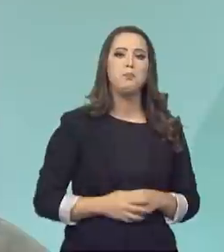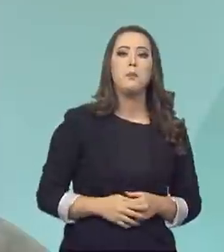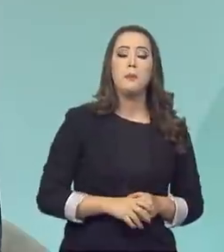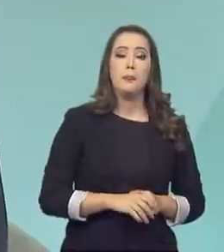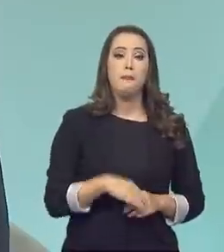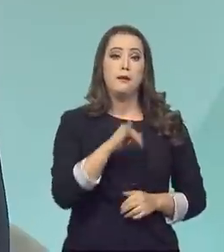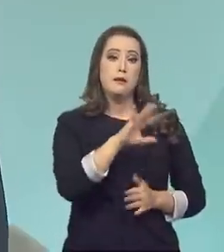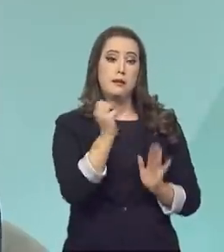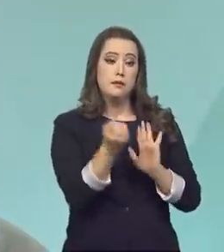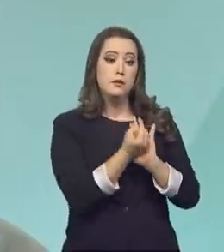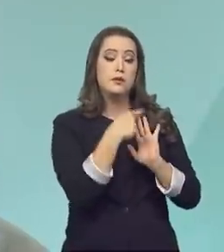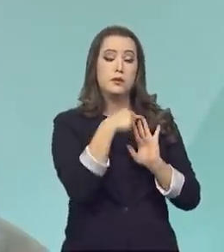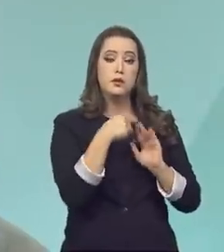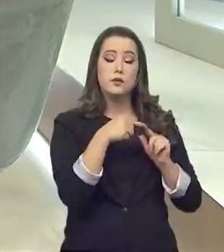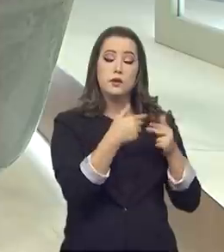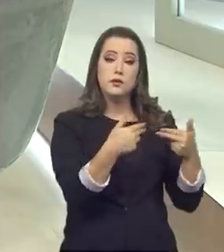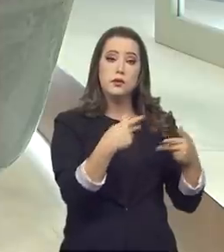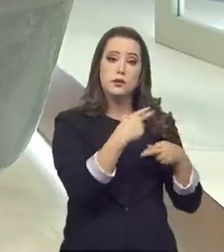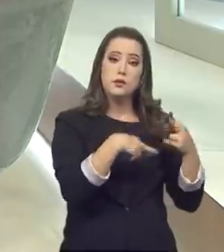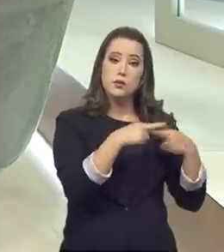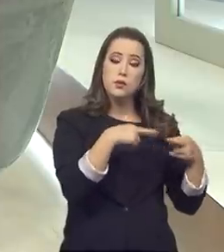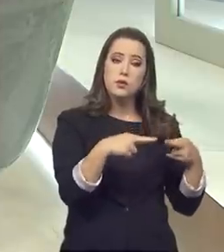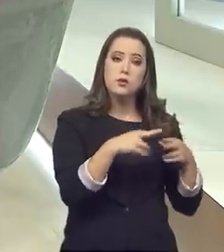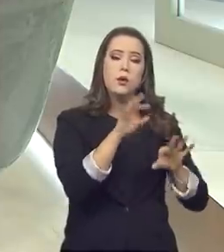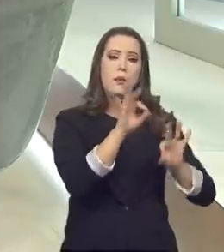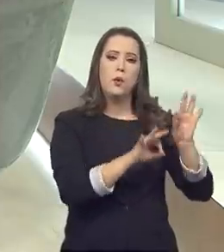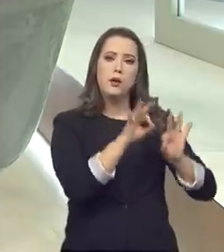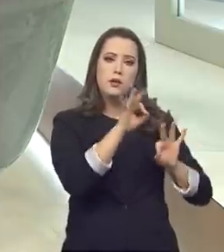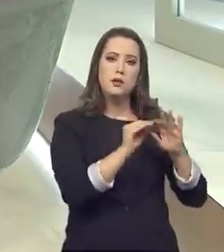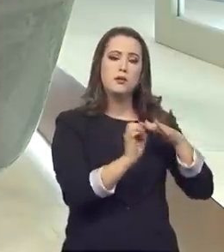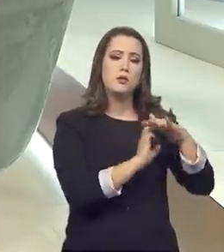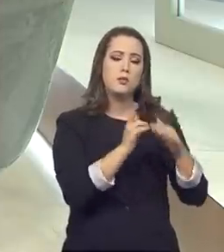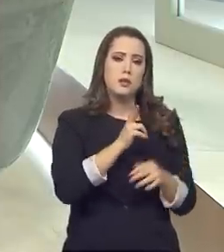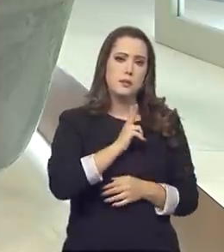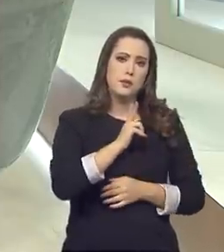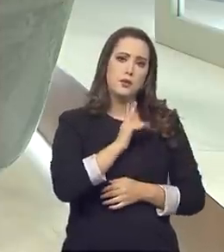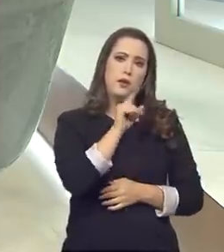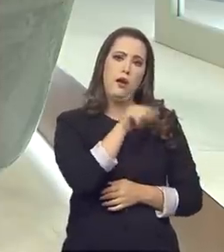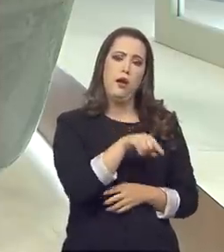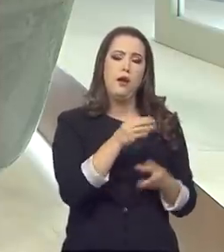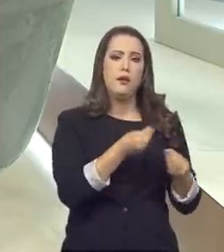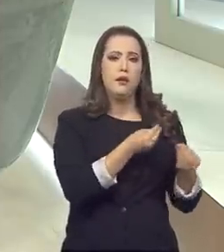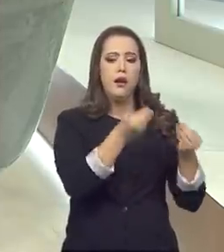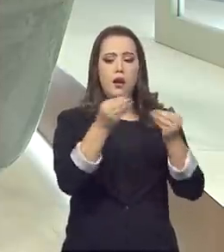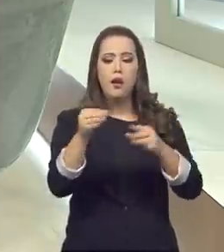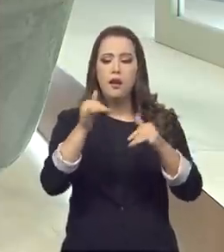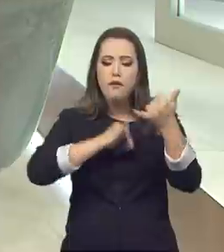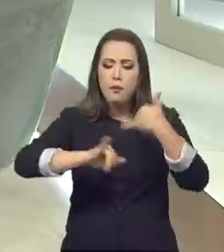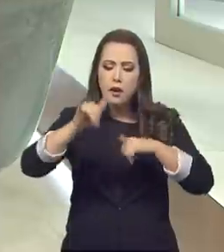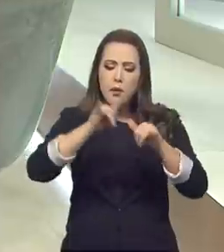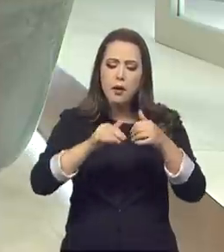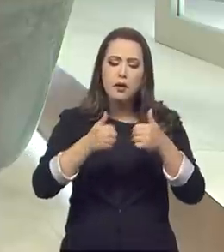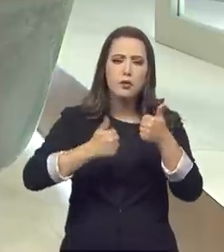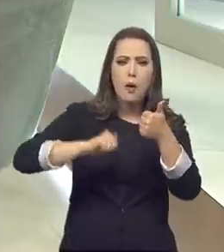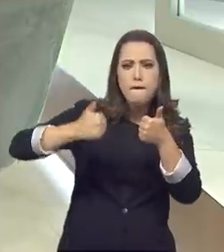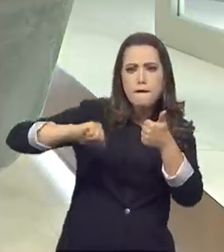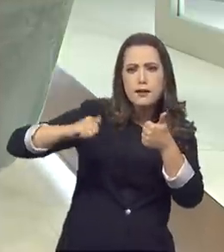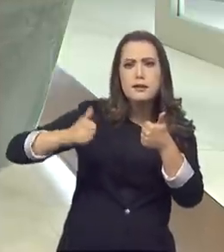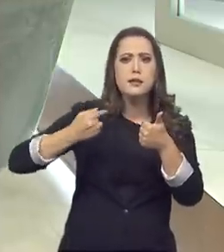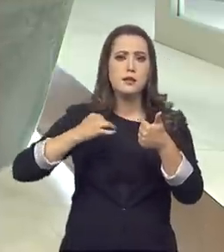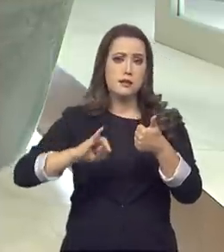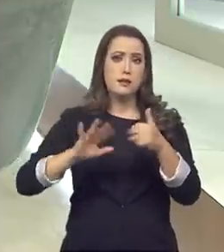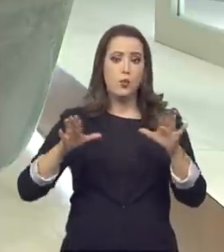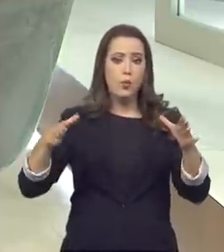vai fazer a certificação do produto é uma organização privada que faz, leva para laboratório, faz ensaios, verifica o lote.